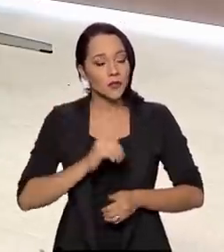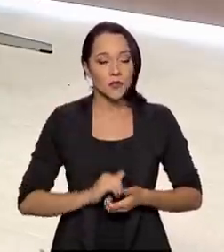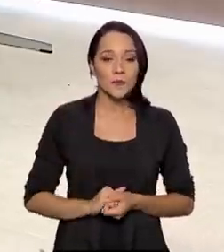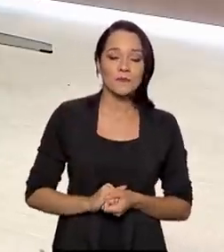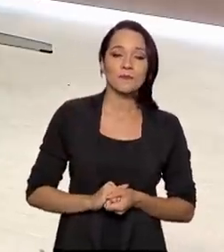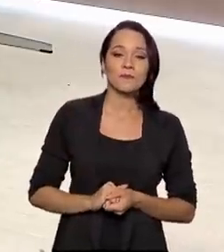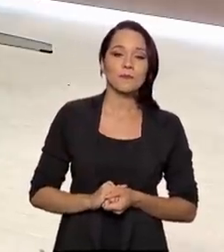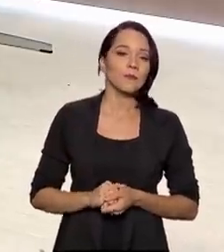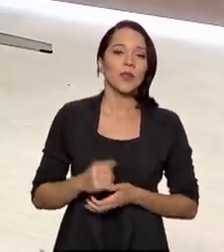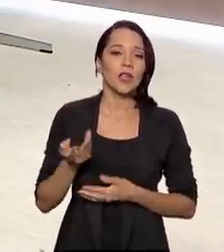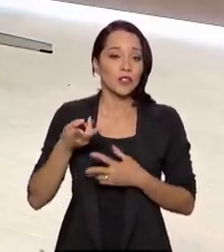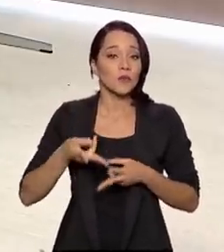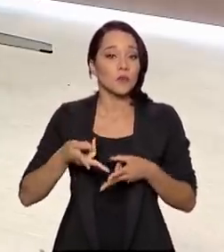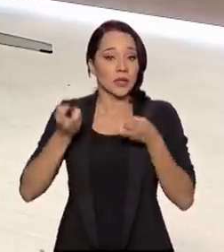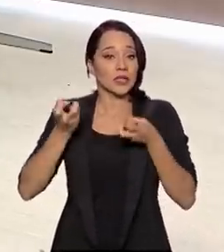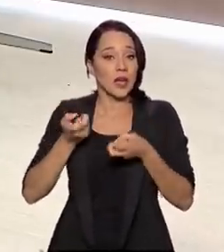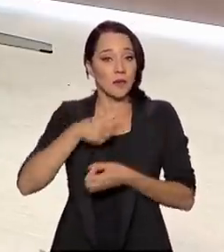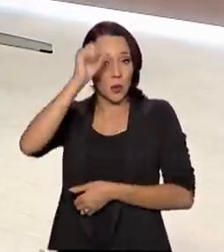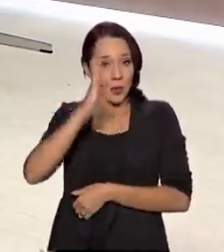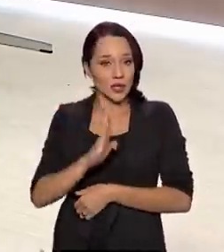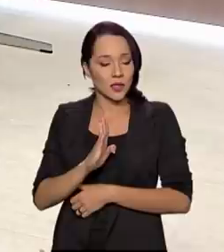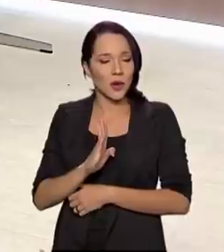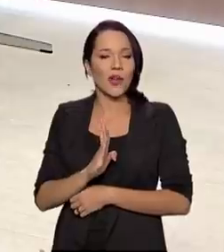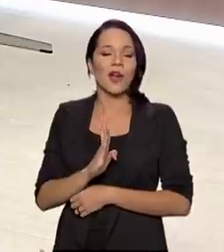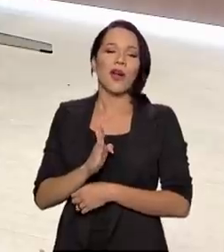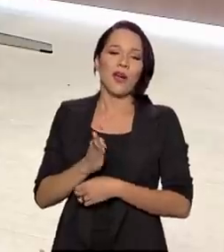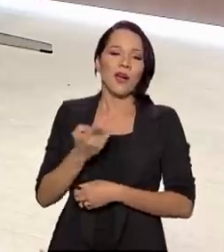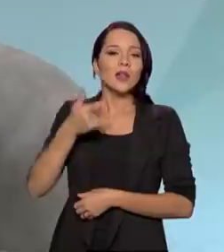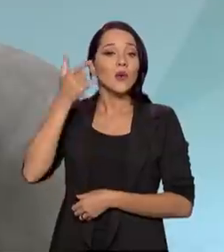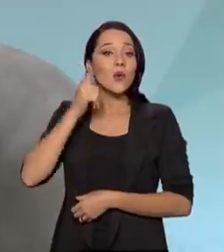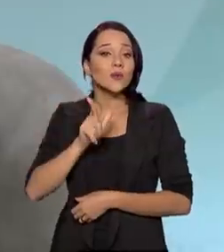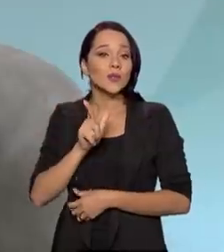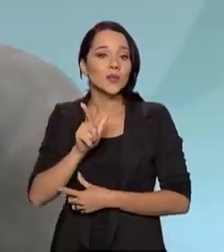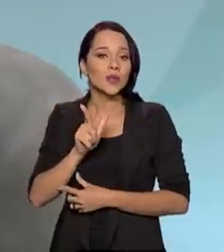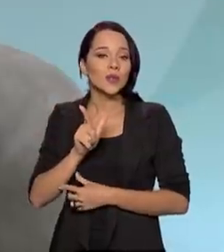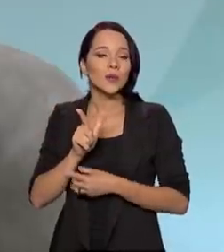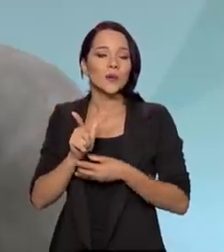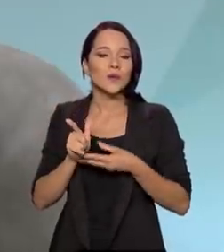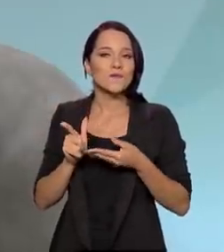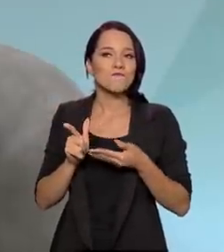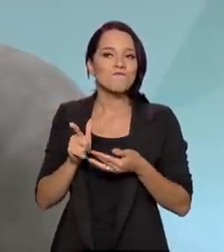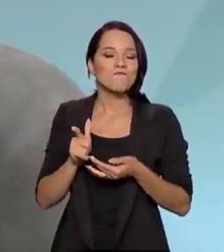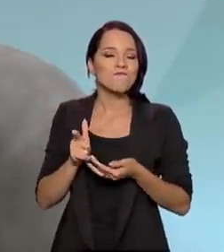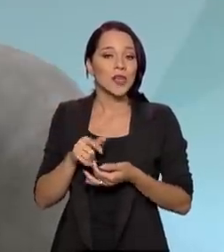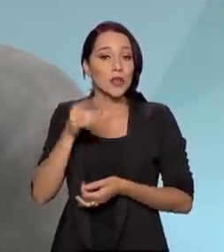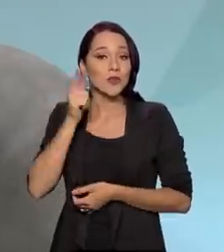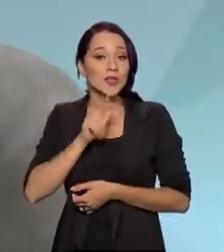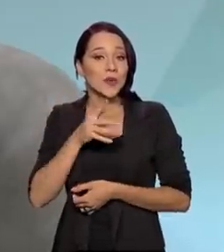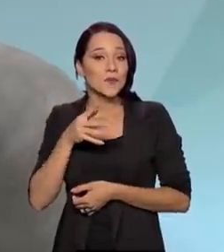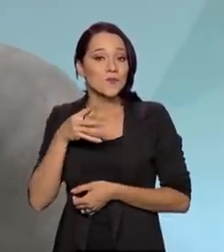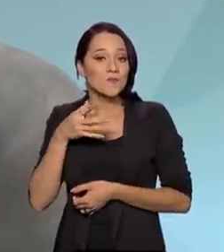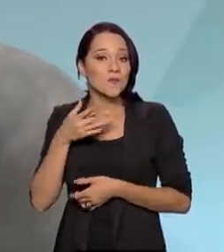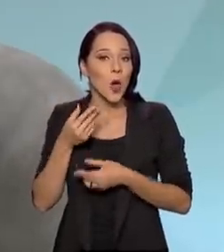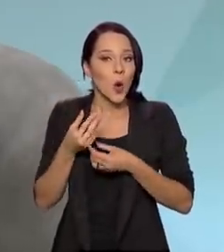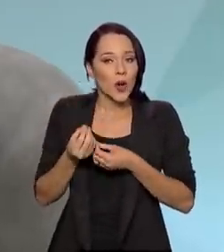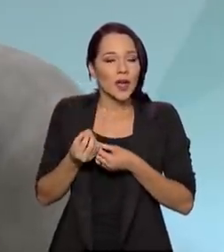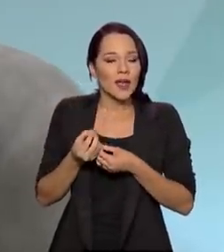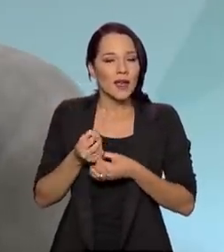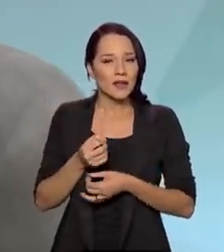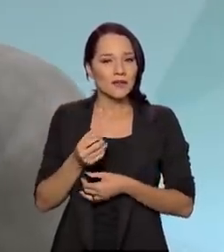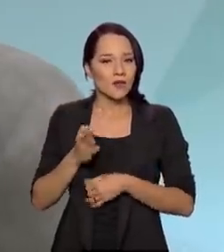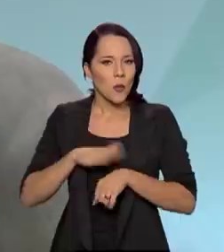gente percebe que o Brasil, ele conseguiu rapidamente passar